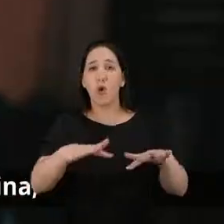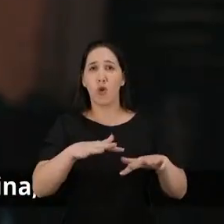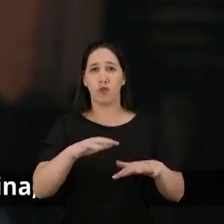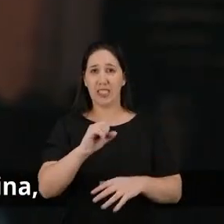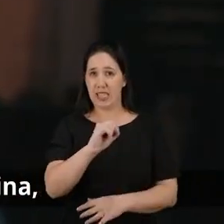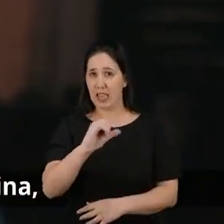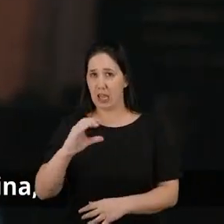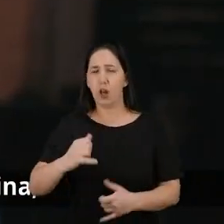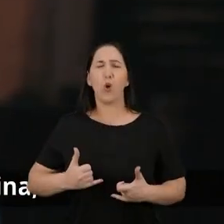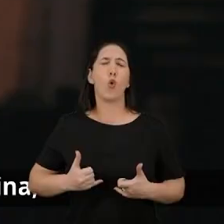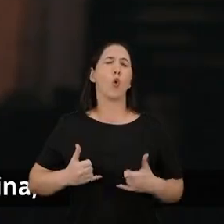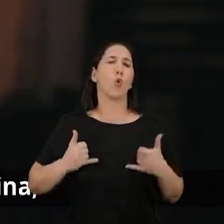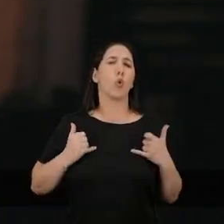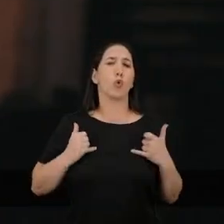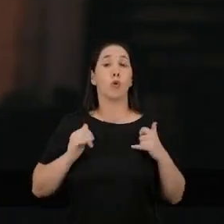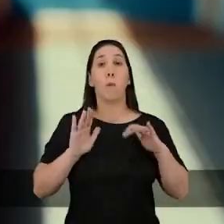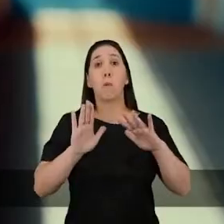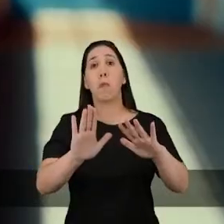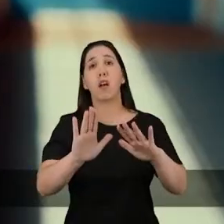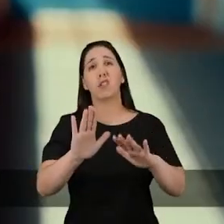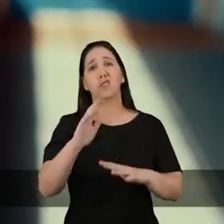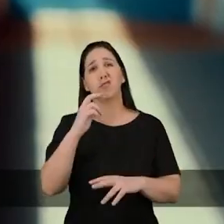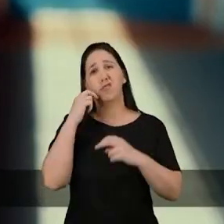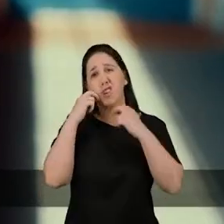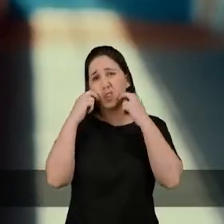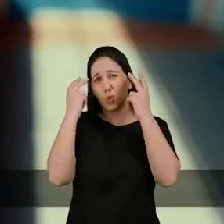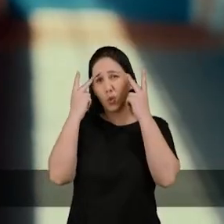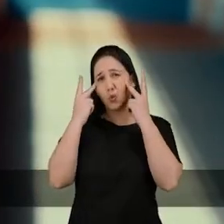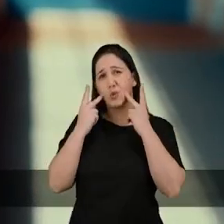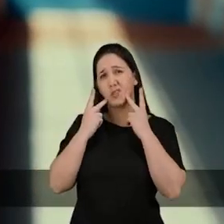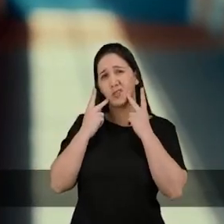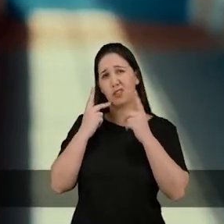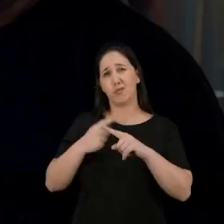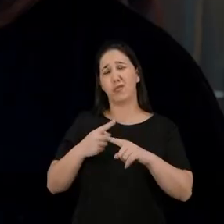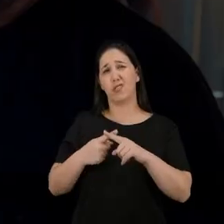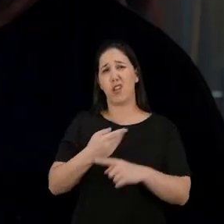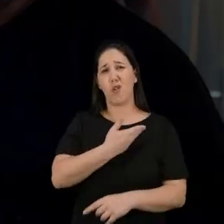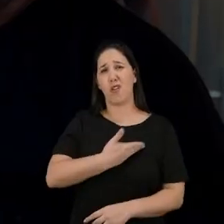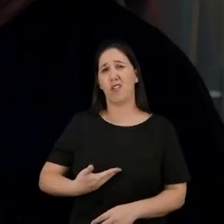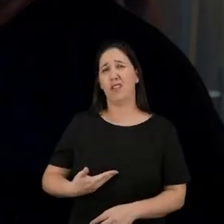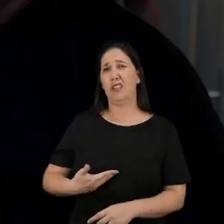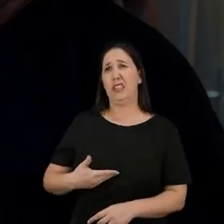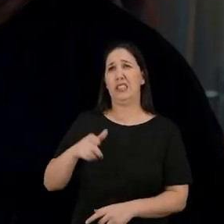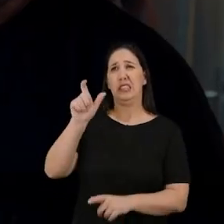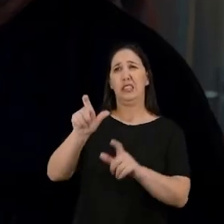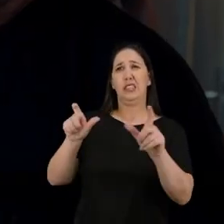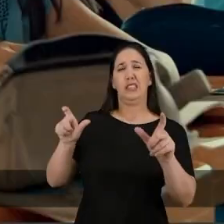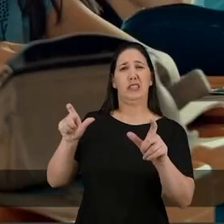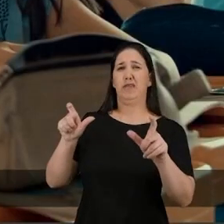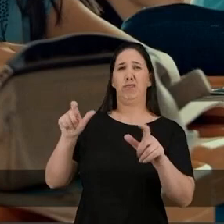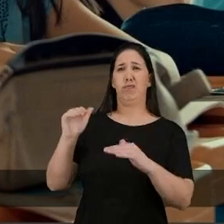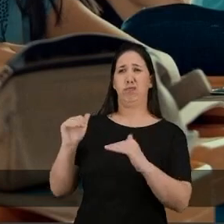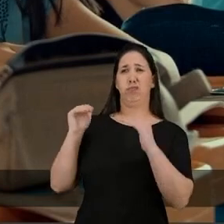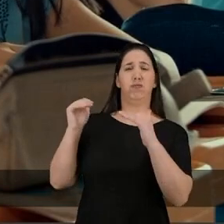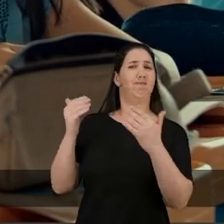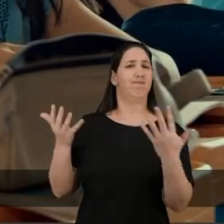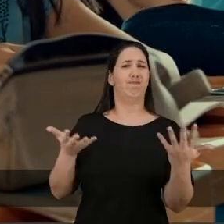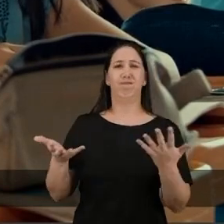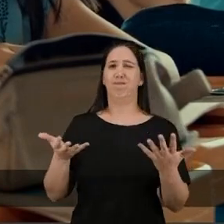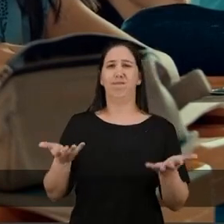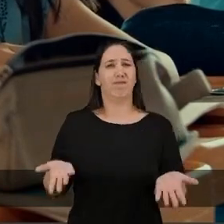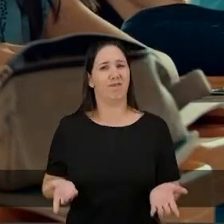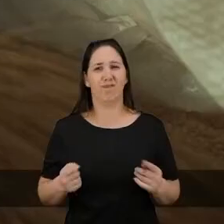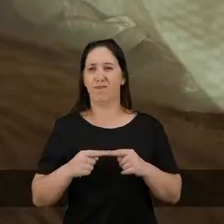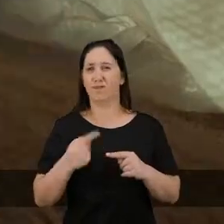tanto orgulho de Santa Catarina, hoje sente vergonha. Não do Estado, mas de quem governa. Uma gente que